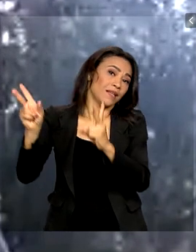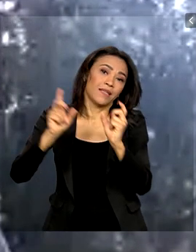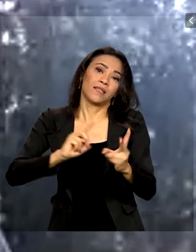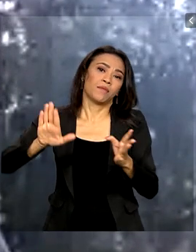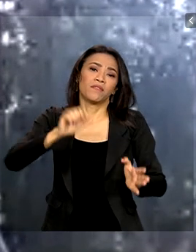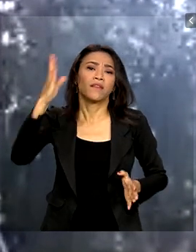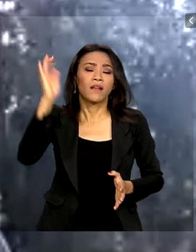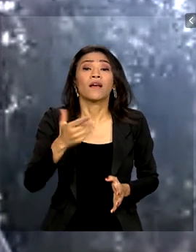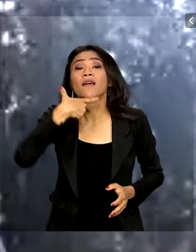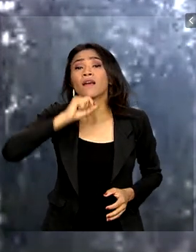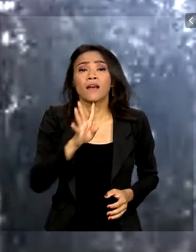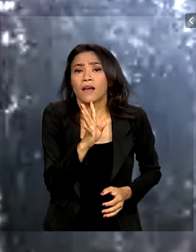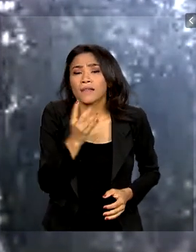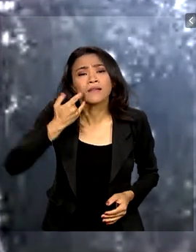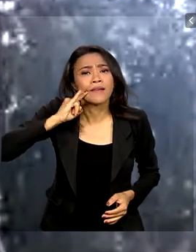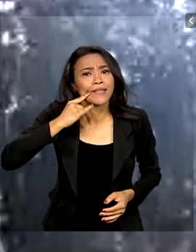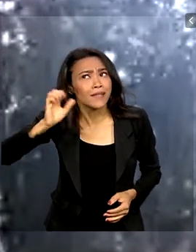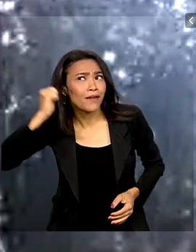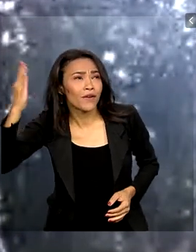conhece a nossa cachaça lá fora, se apaixona por ela.